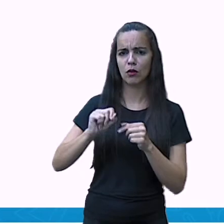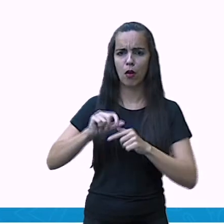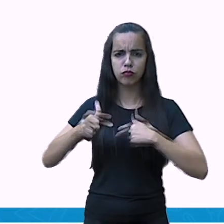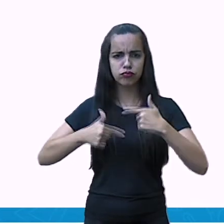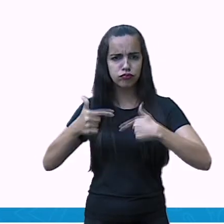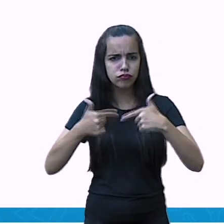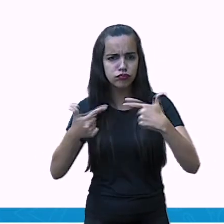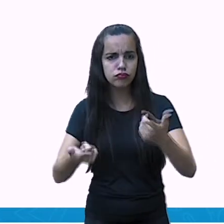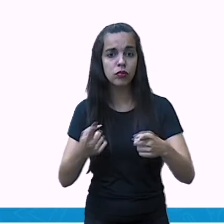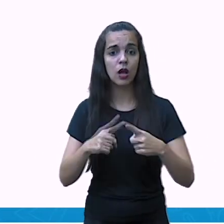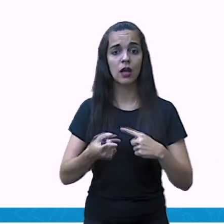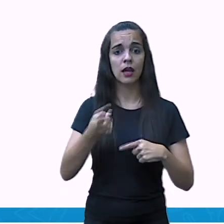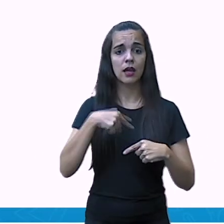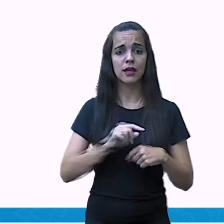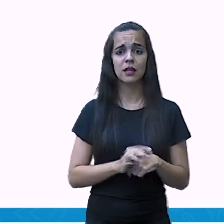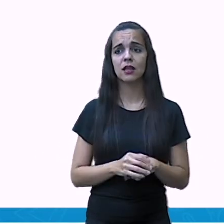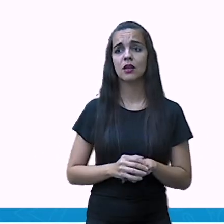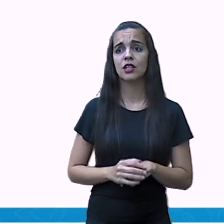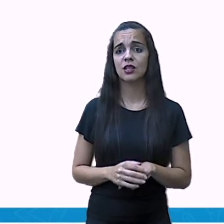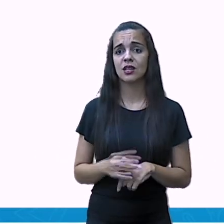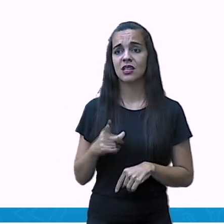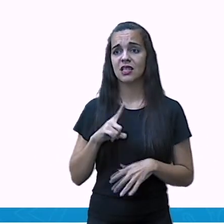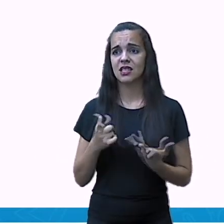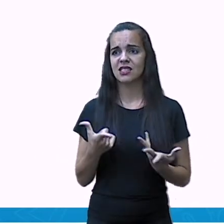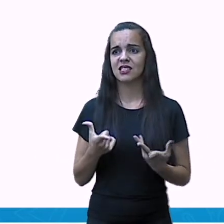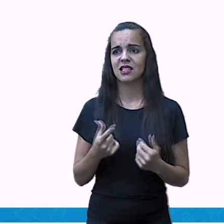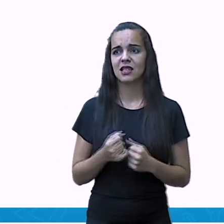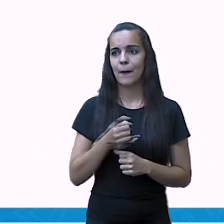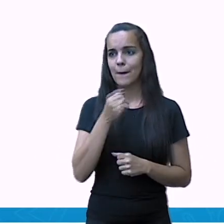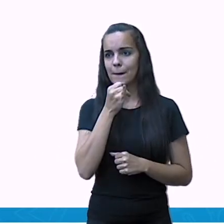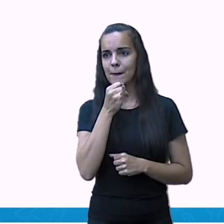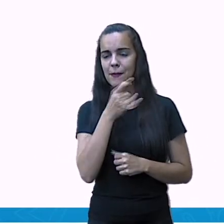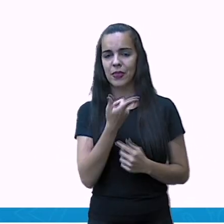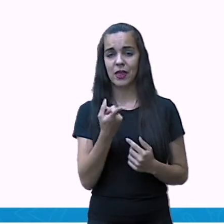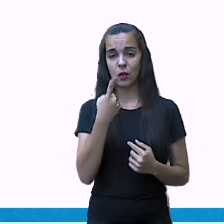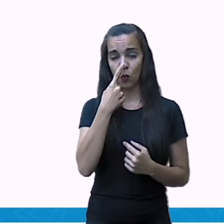causada pelo excesso de propagandas.